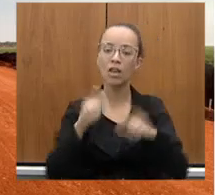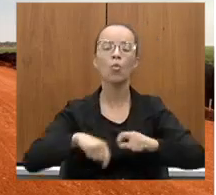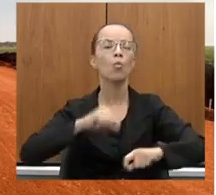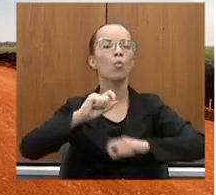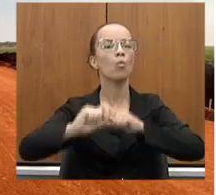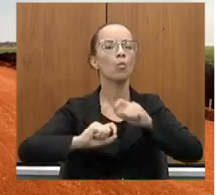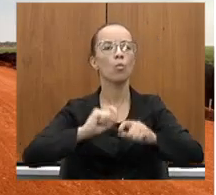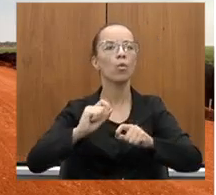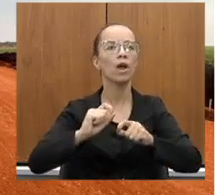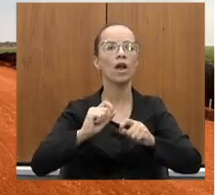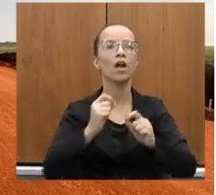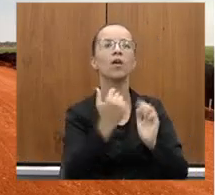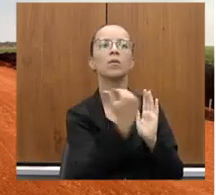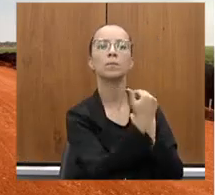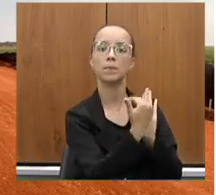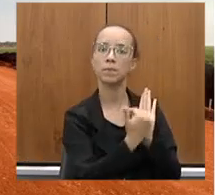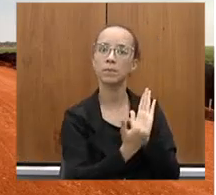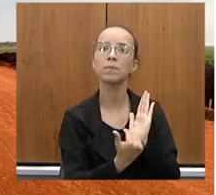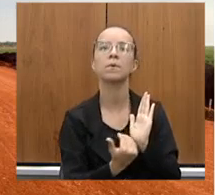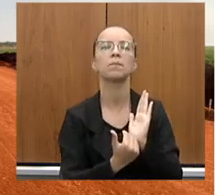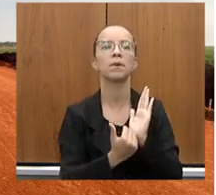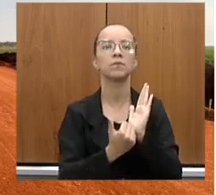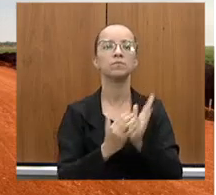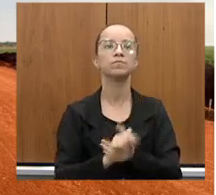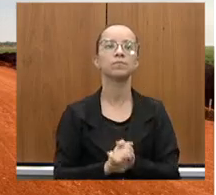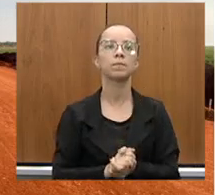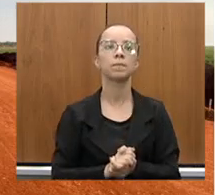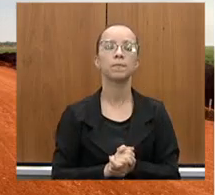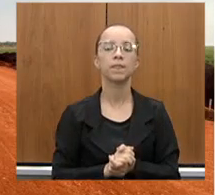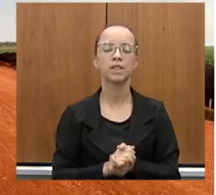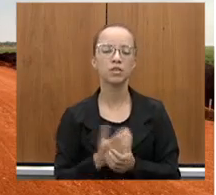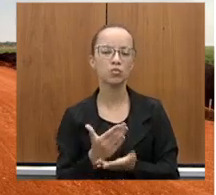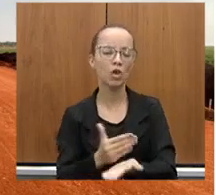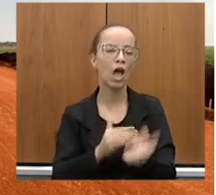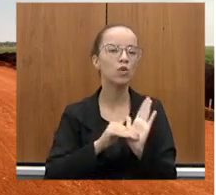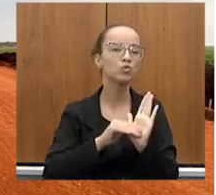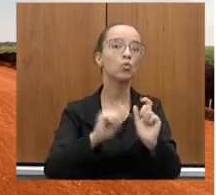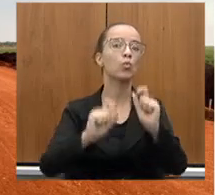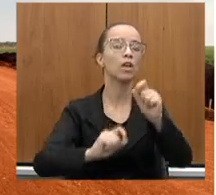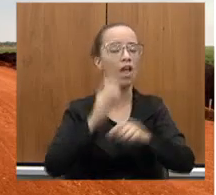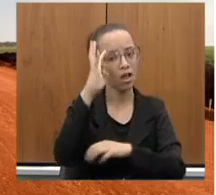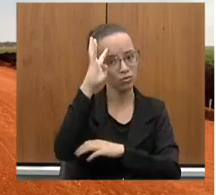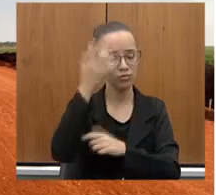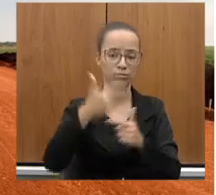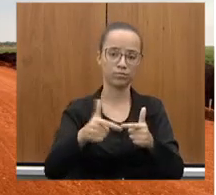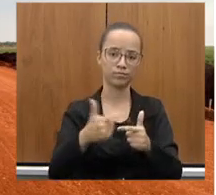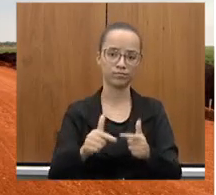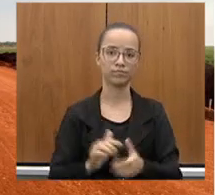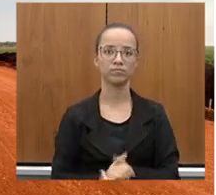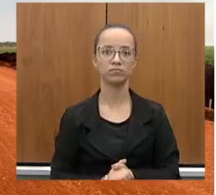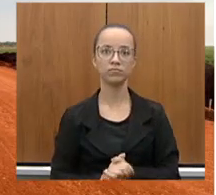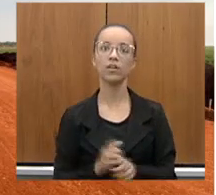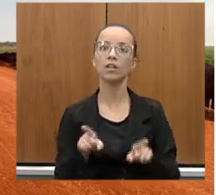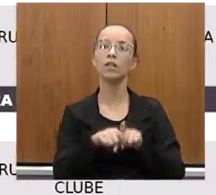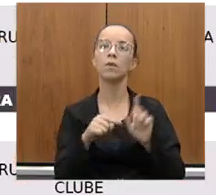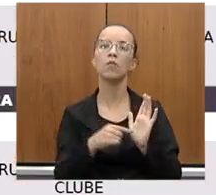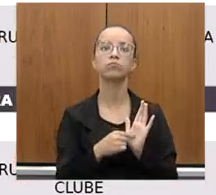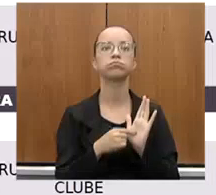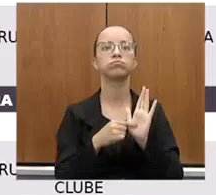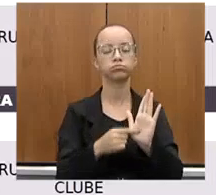Paula Cândida de Vinesa, não podemos esquecer também, que ajudaram a resolver esse problema. Nós trazemos aqui,